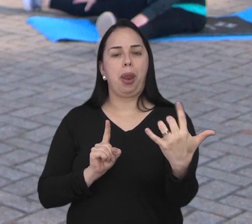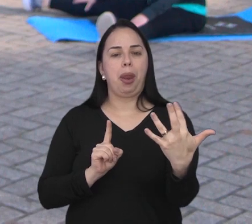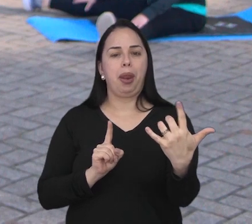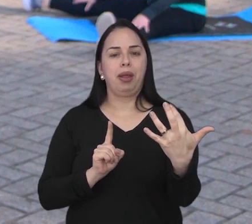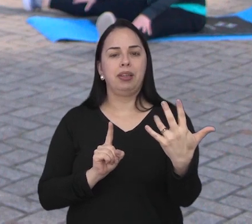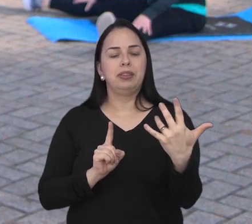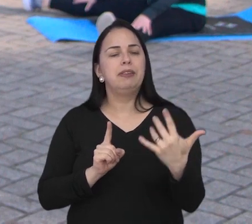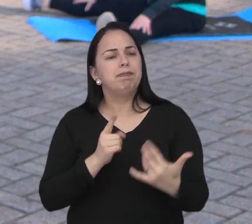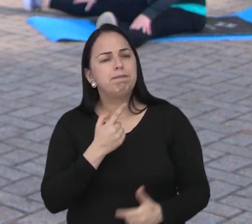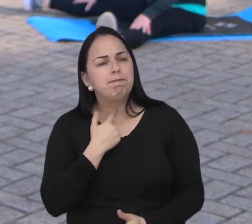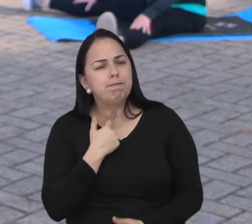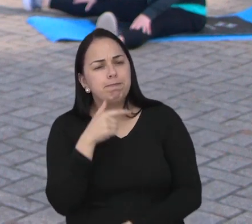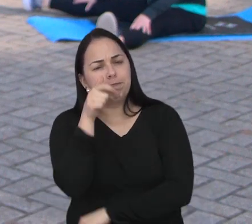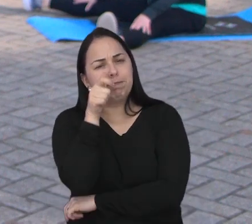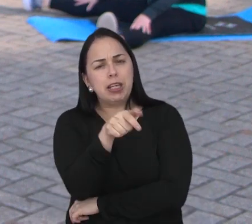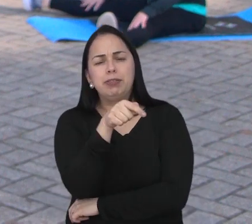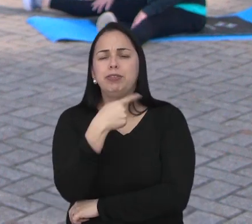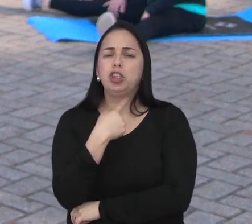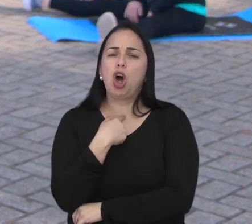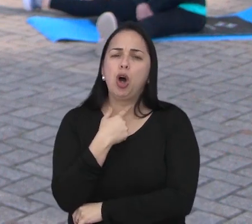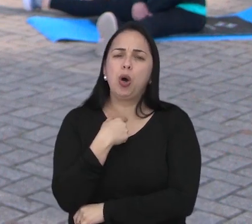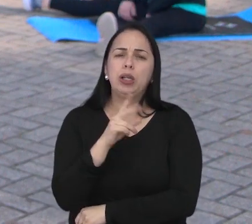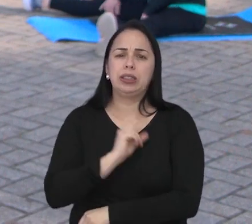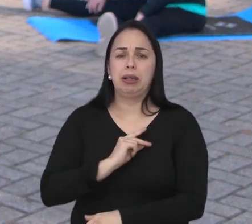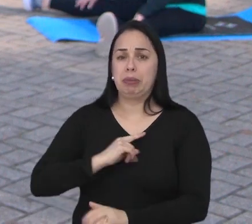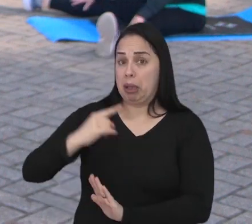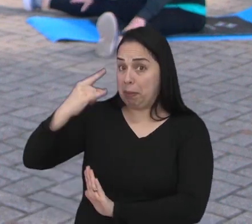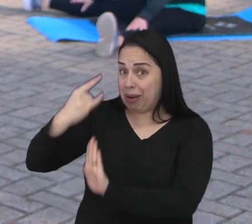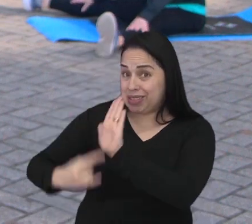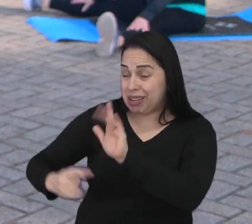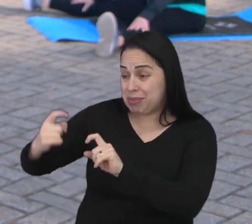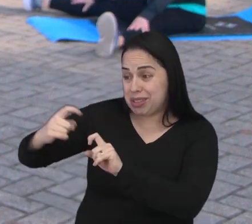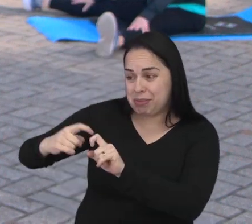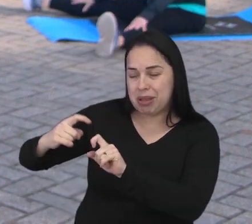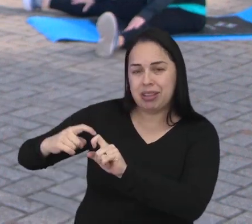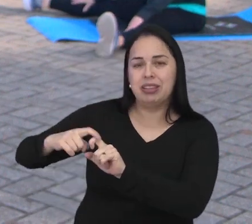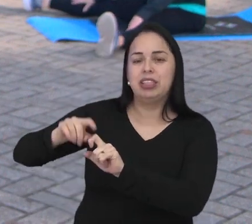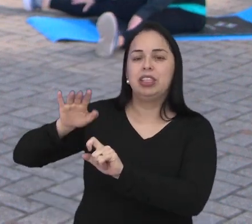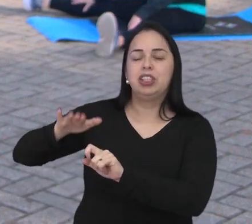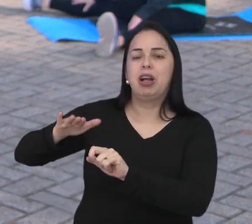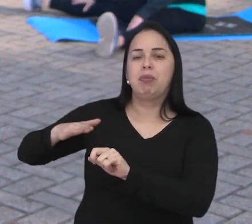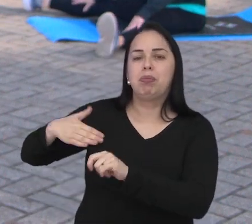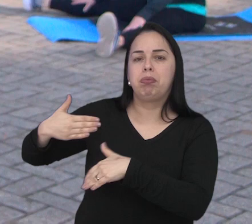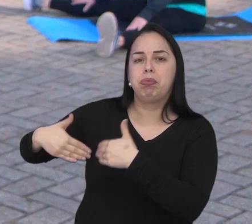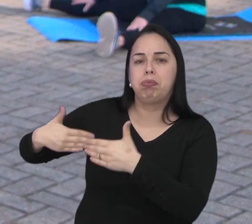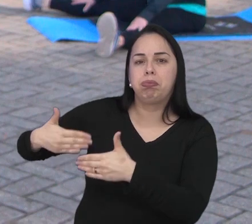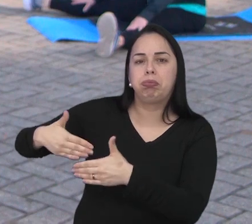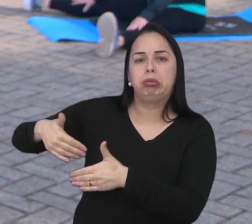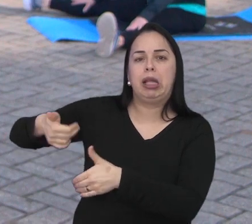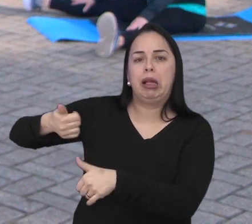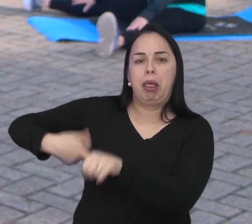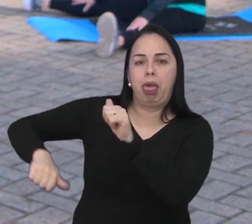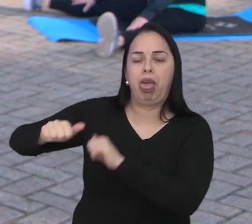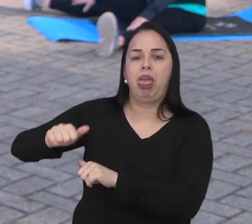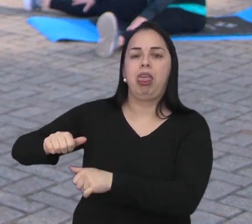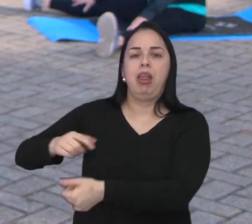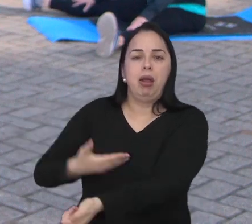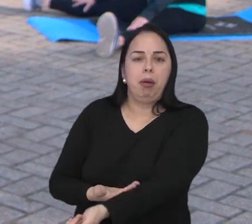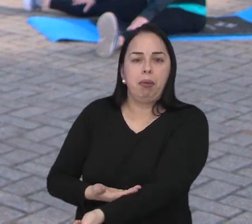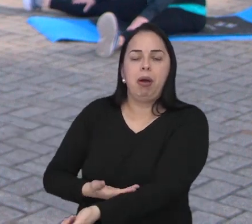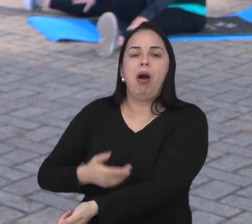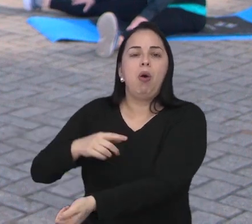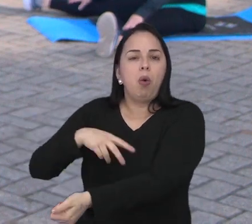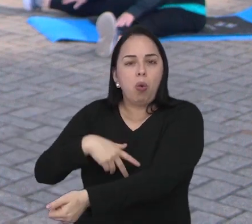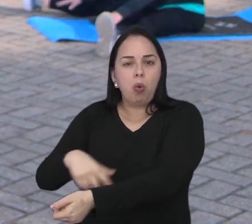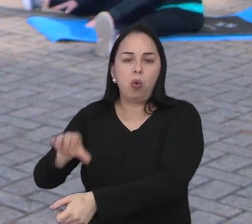trabalho. Aí, deu vontade de começar, porque os meus exames de saúde, tudo, eu já estava começando a ficar